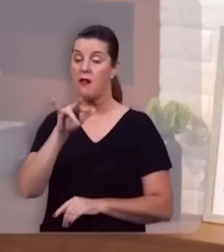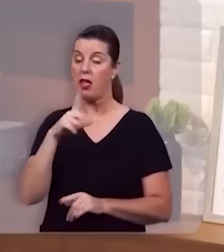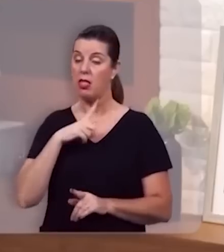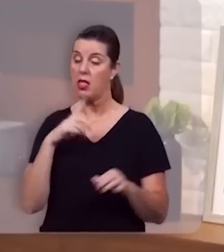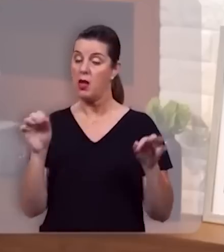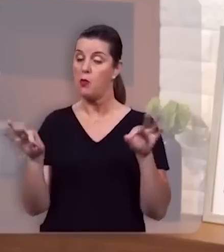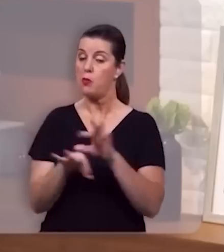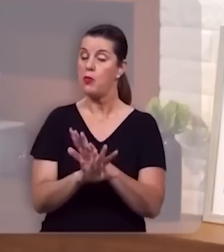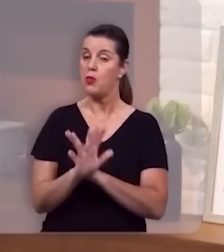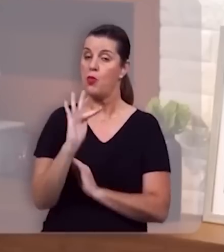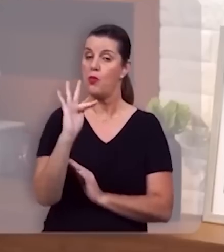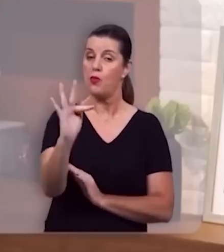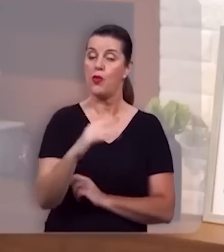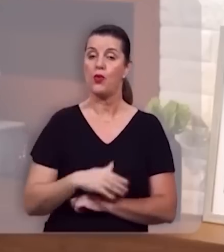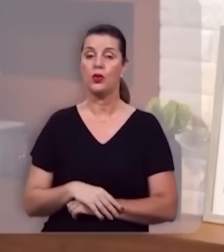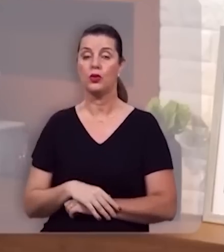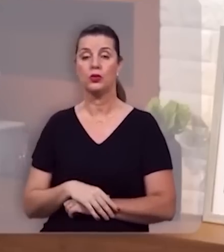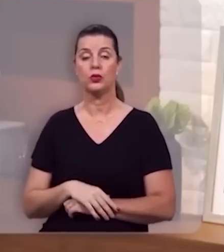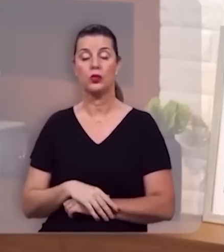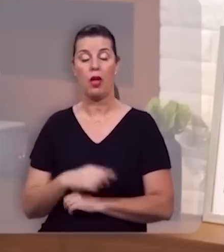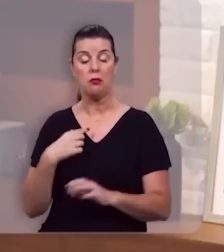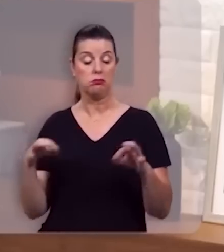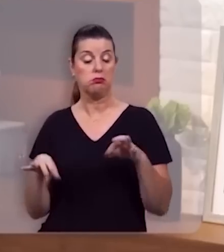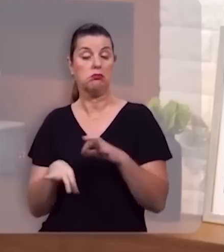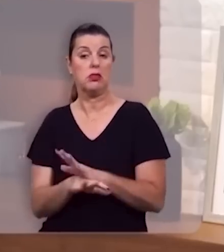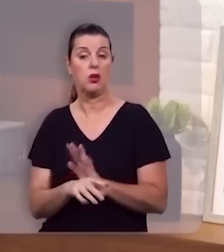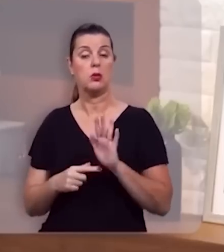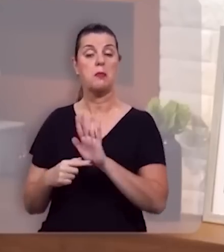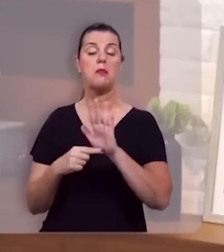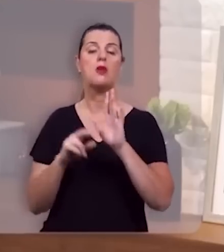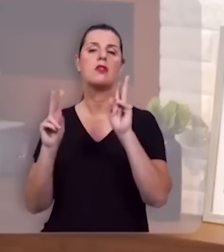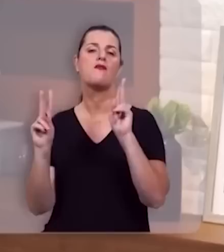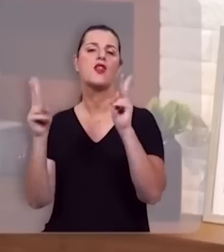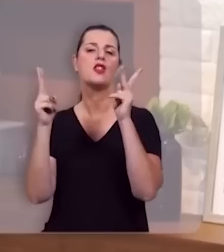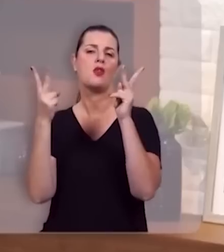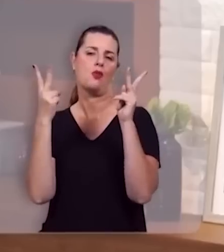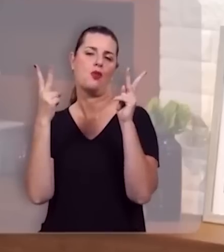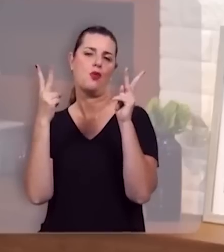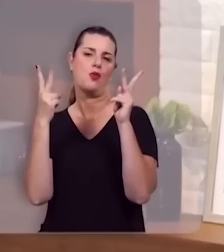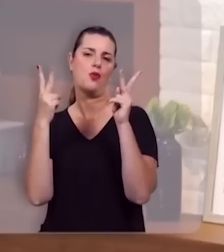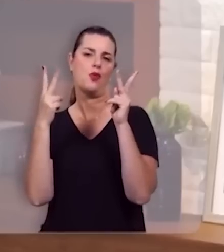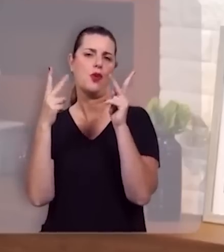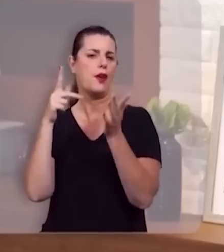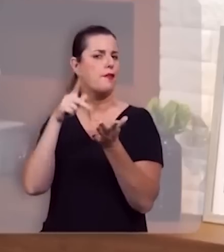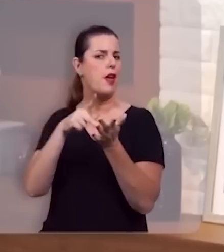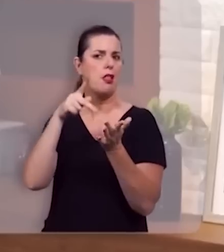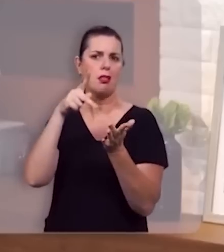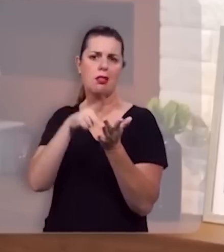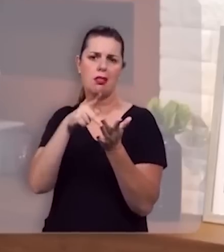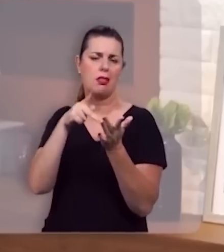e a consumação retrata a vitória retumbante